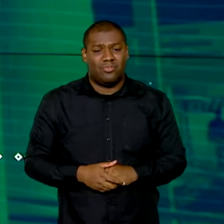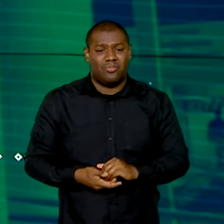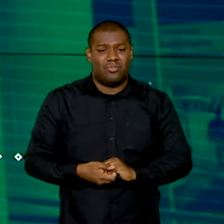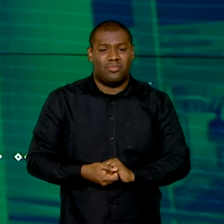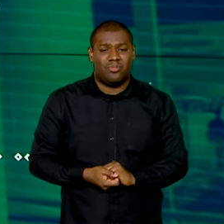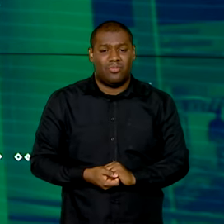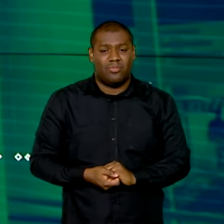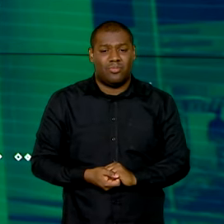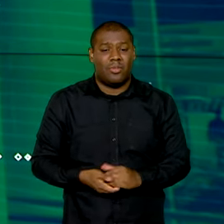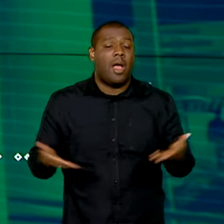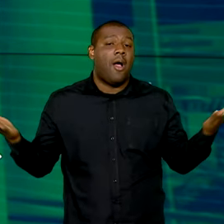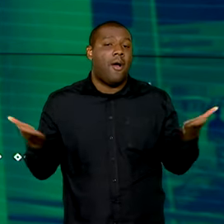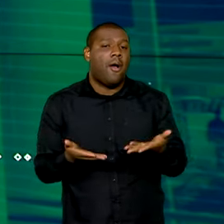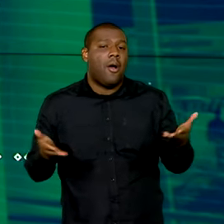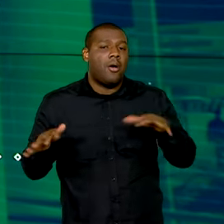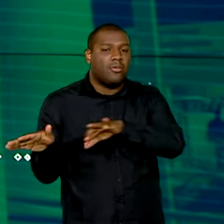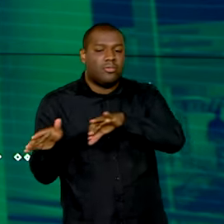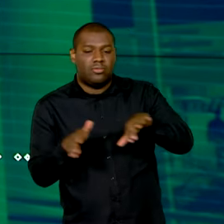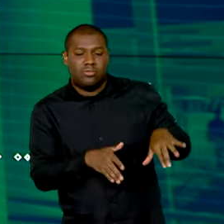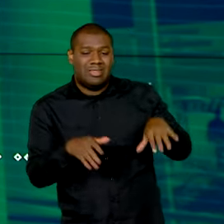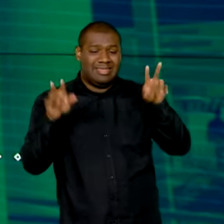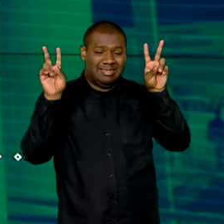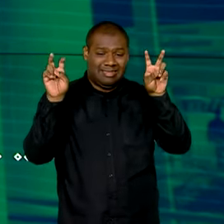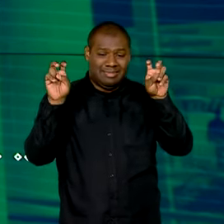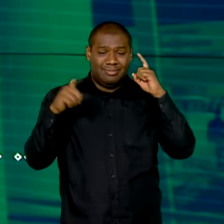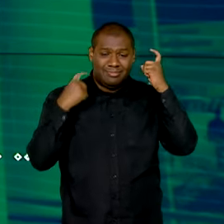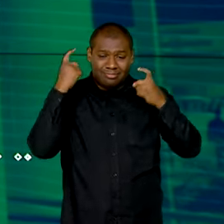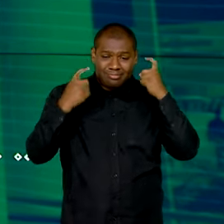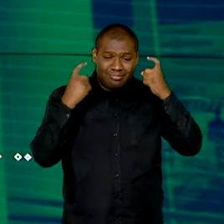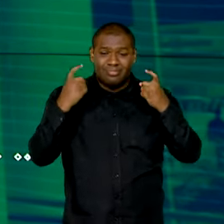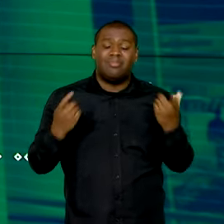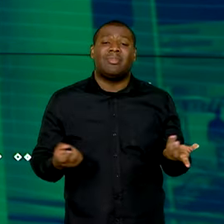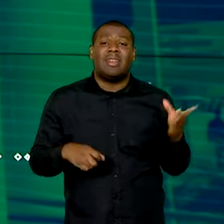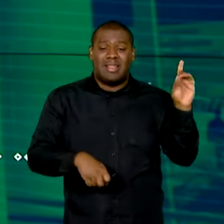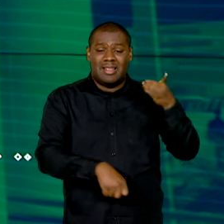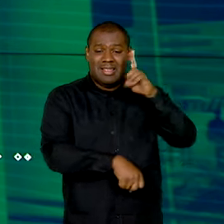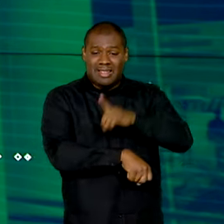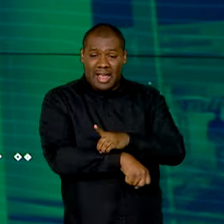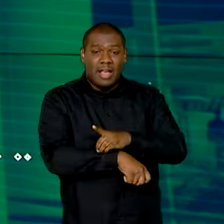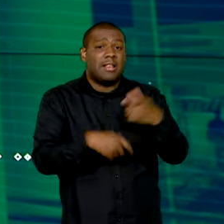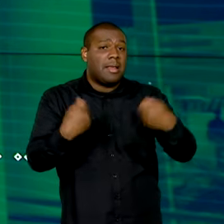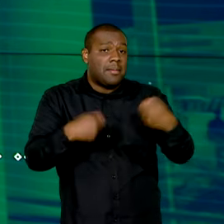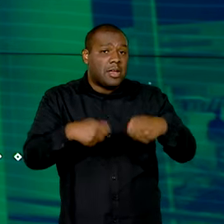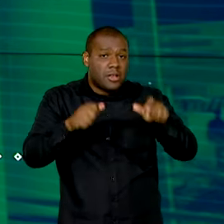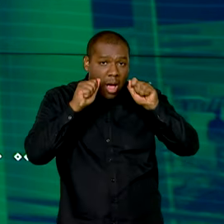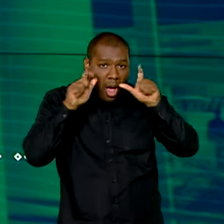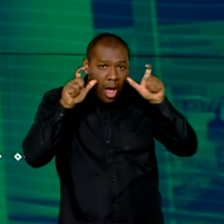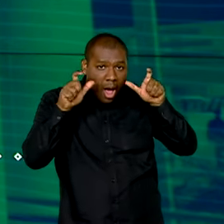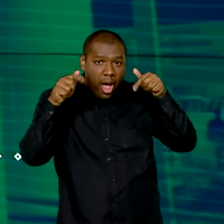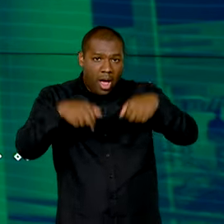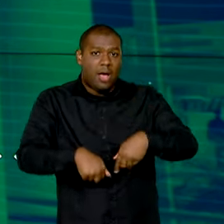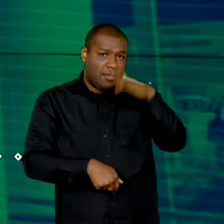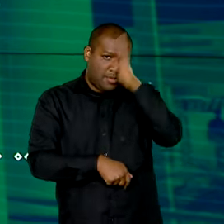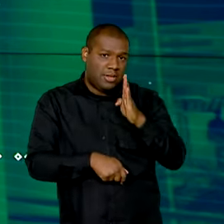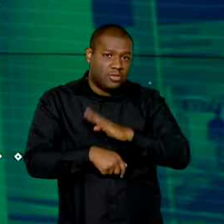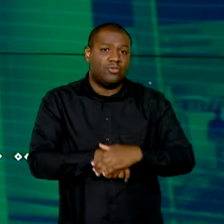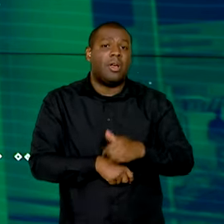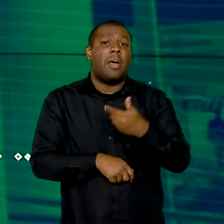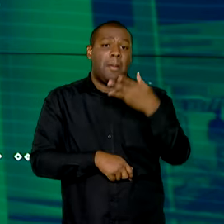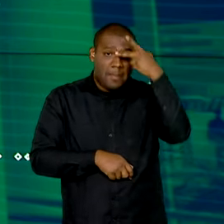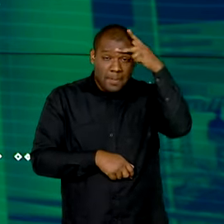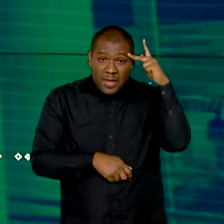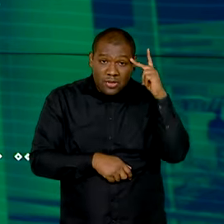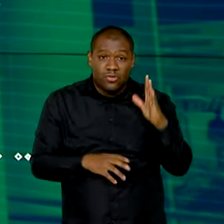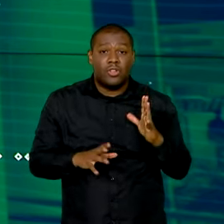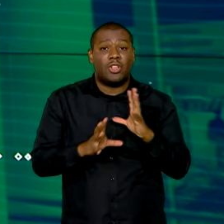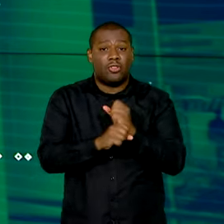Agora um outro assunto preocupante. O alerta contra a dengue continua no país. Já são mais de 1 milhão e